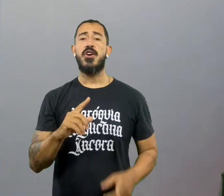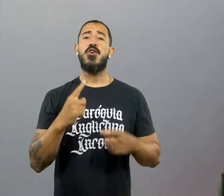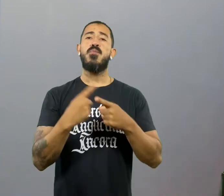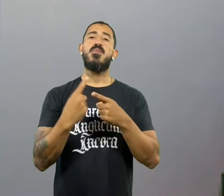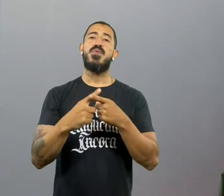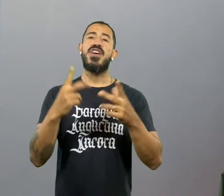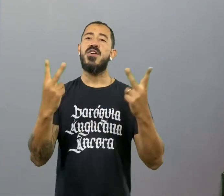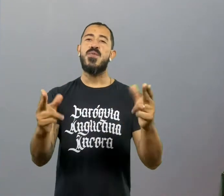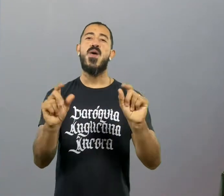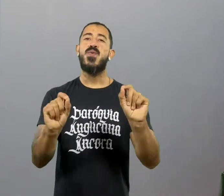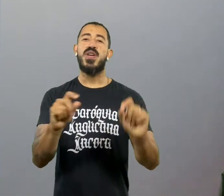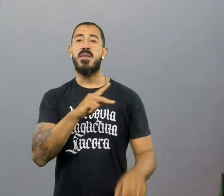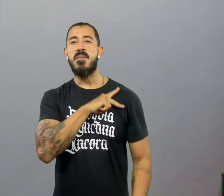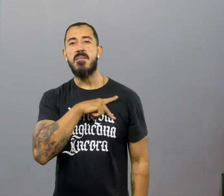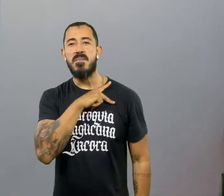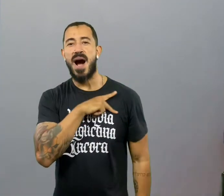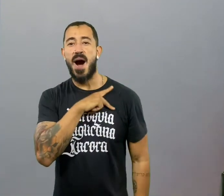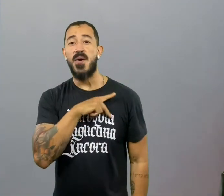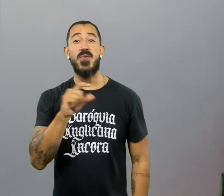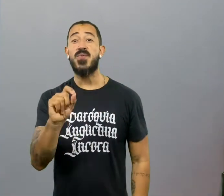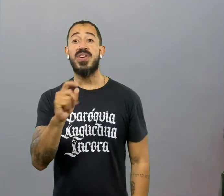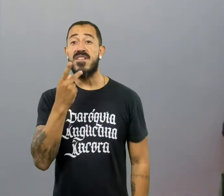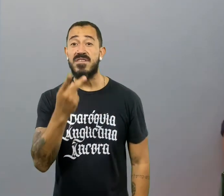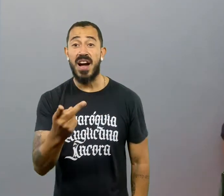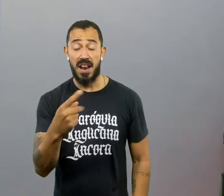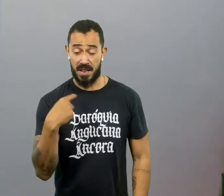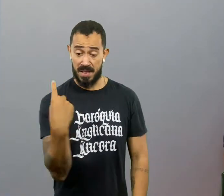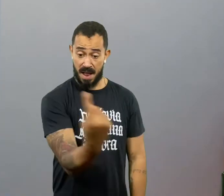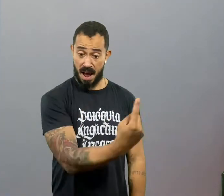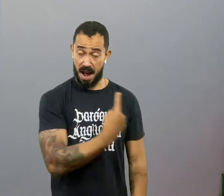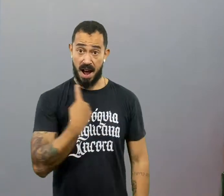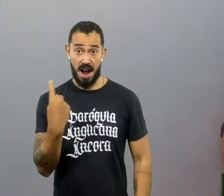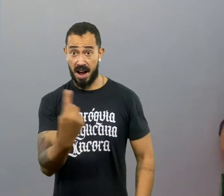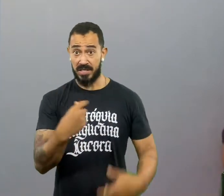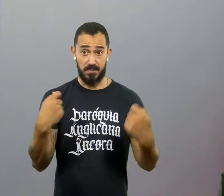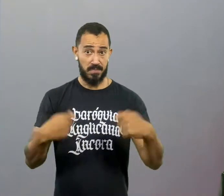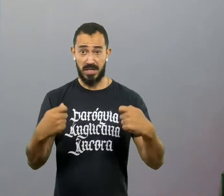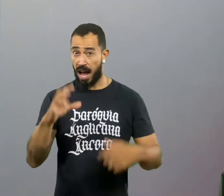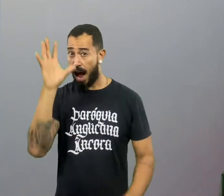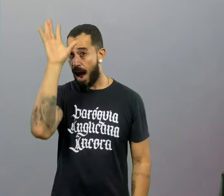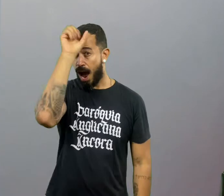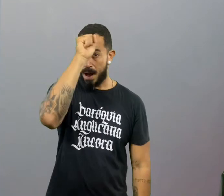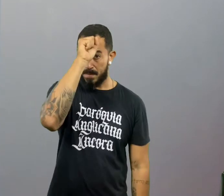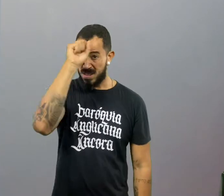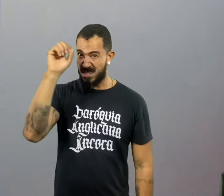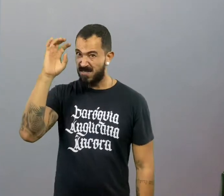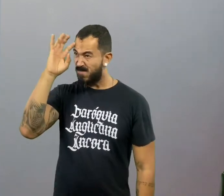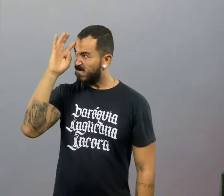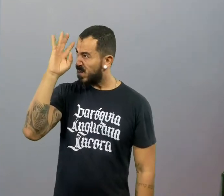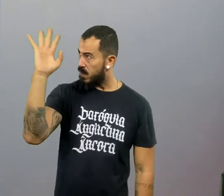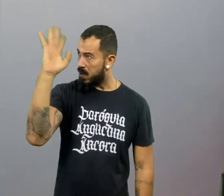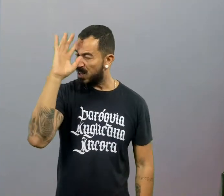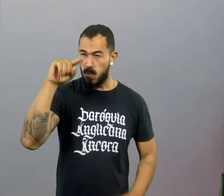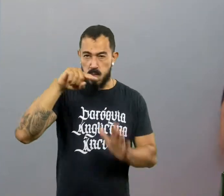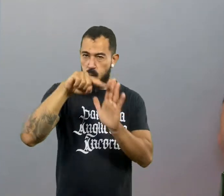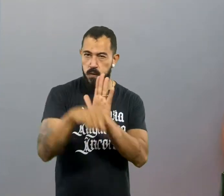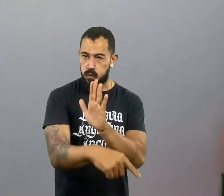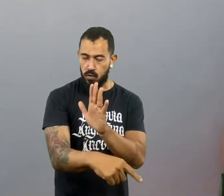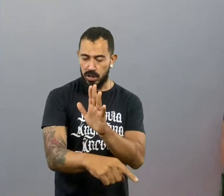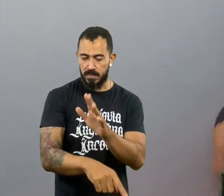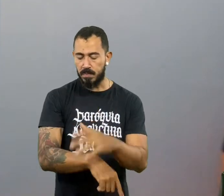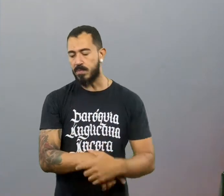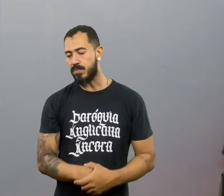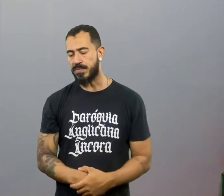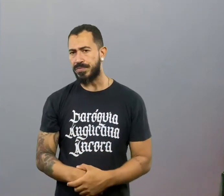segundo o Paulo nos aconselha, é aprender a fazer uma profunda reflexão. O segundo